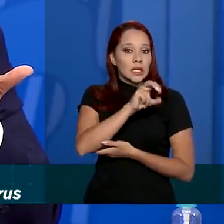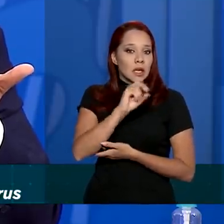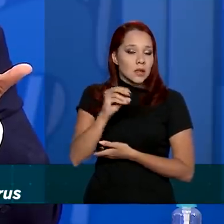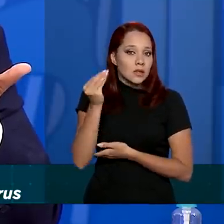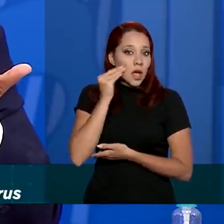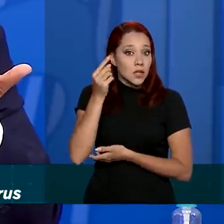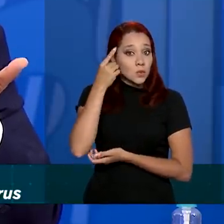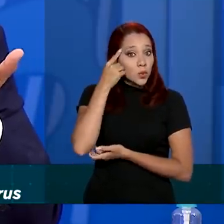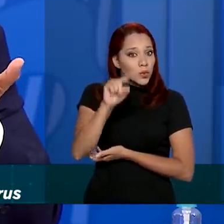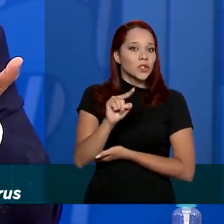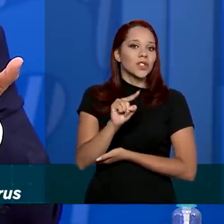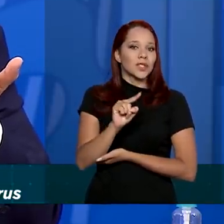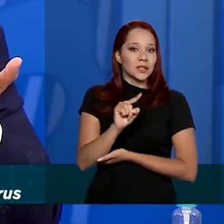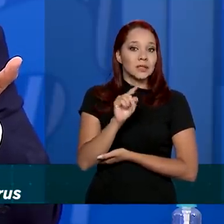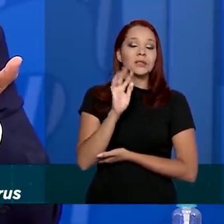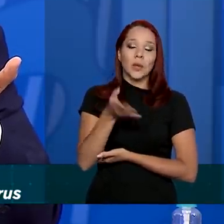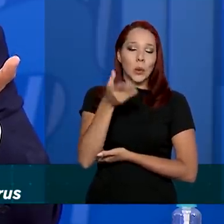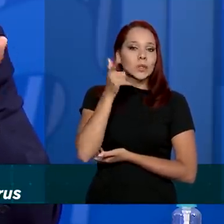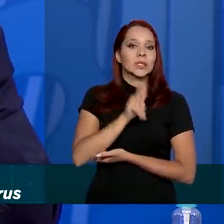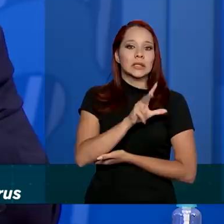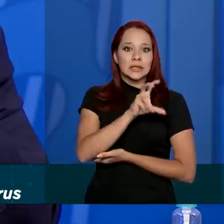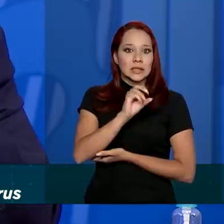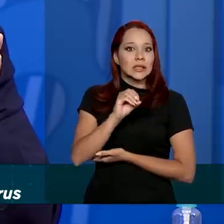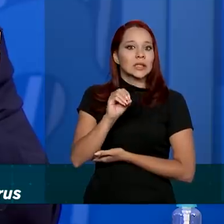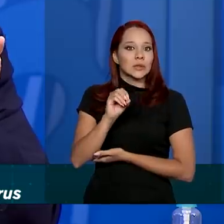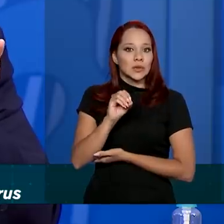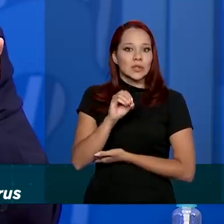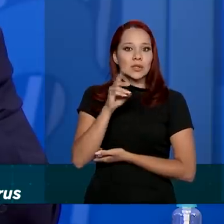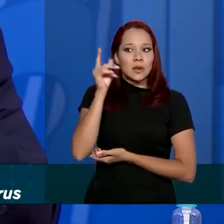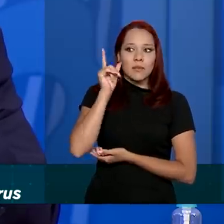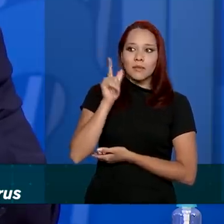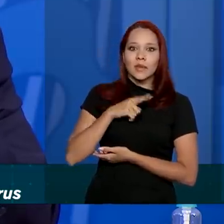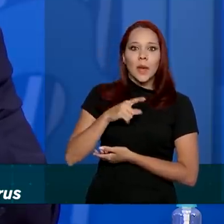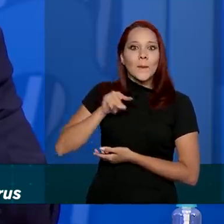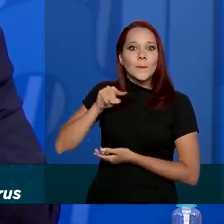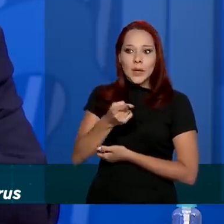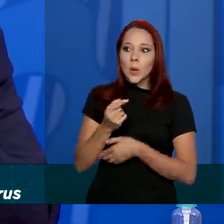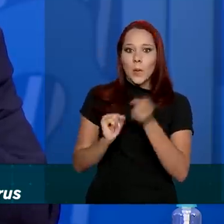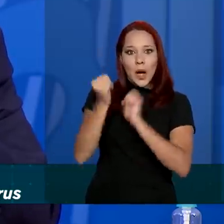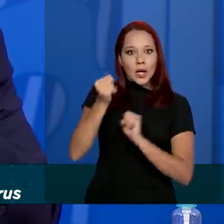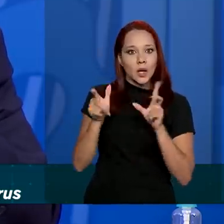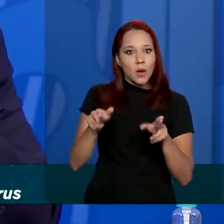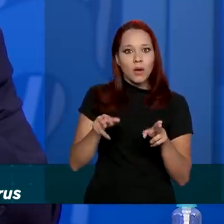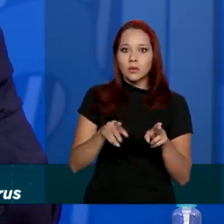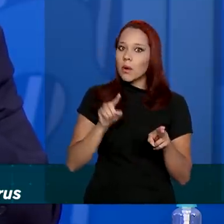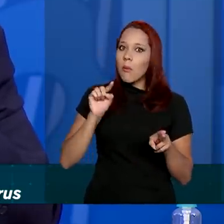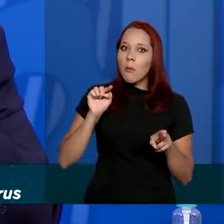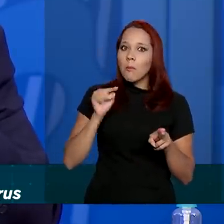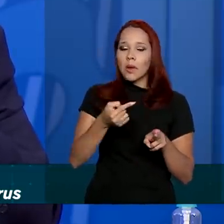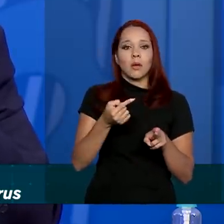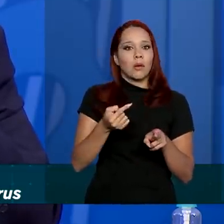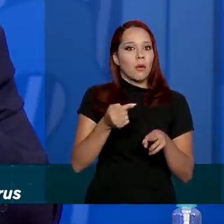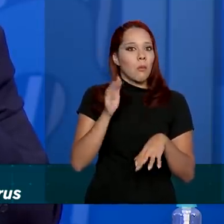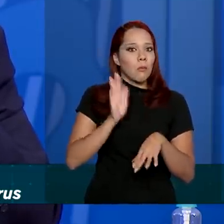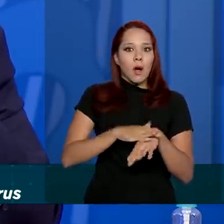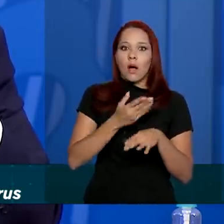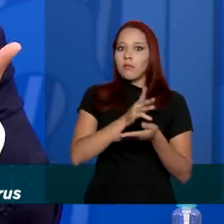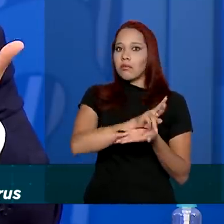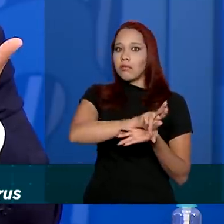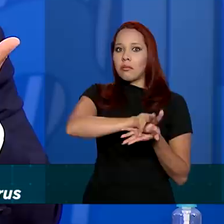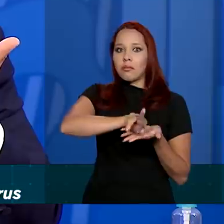por dia, 500 testes por dia, imagina se a gente pega mil máquinas, são 500 mil testes por dia, então,